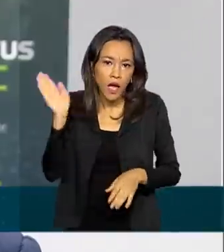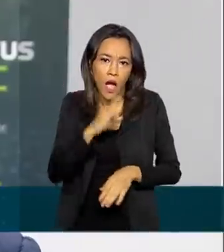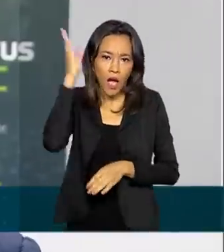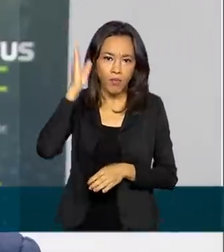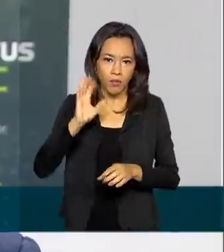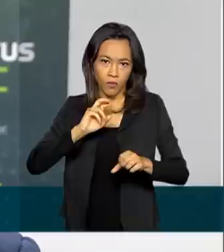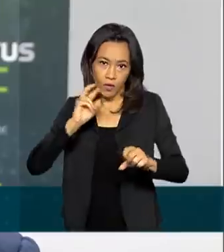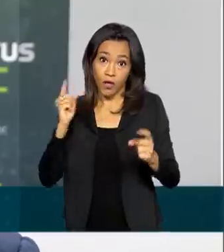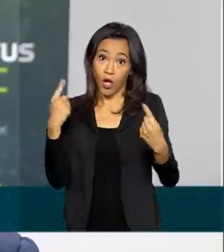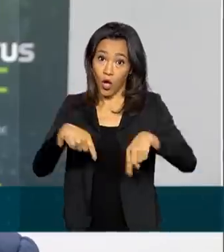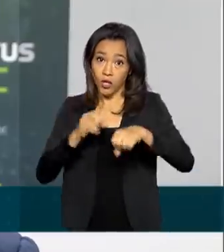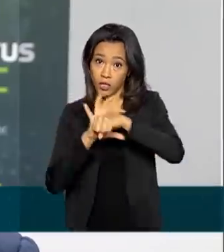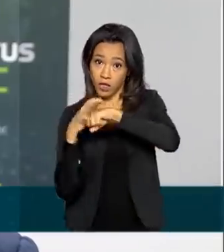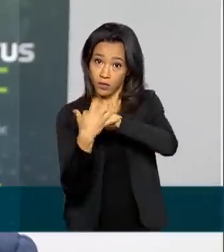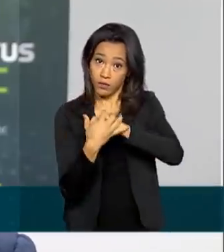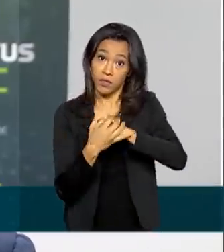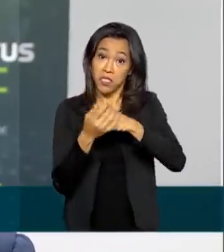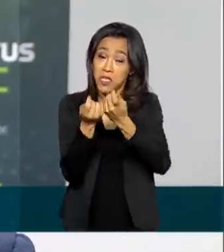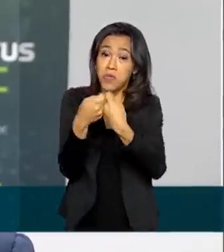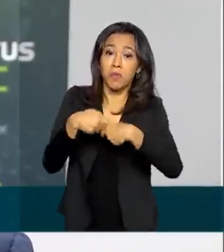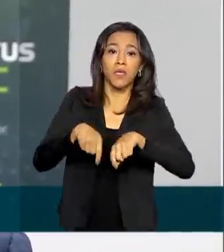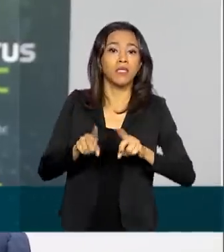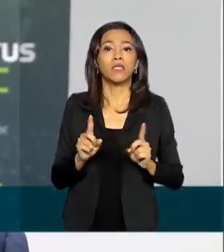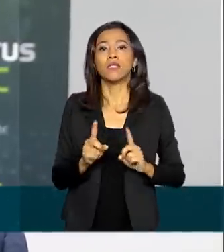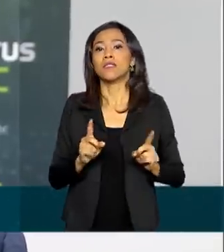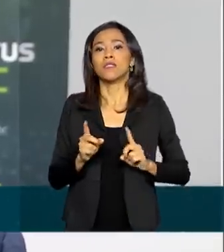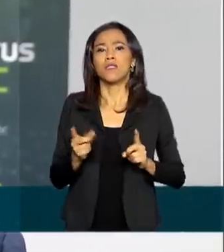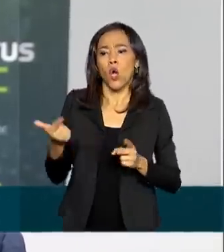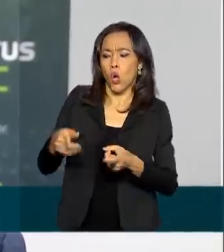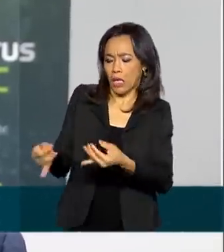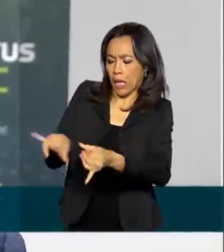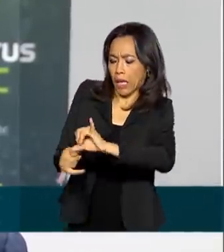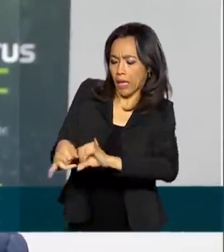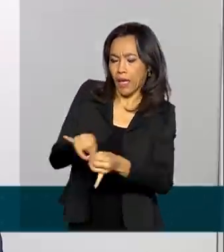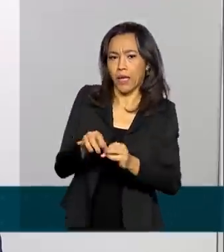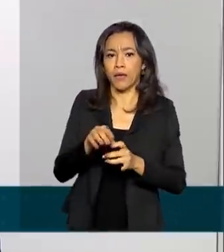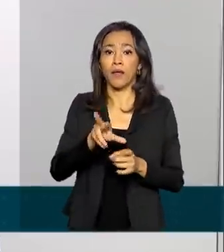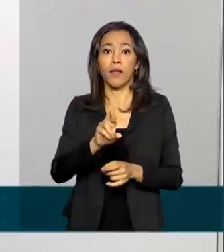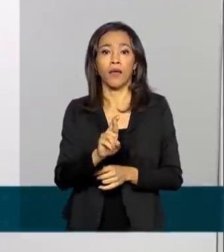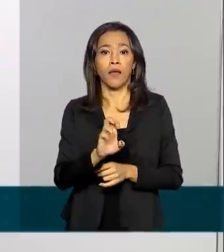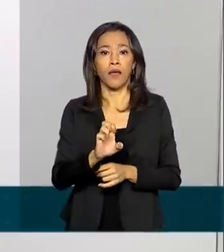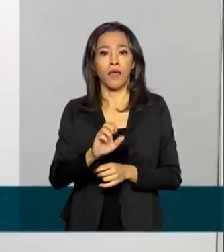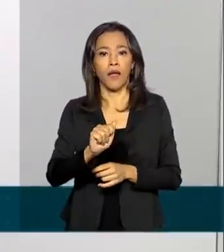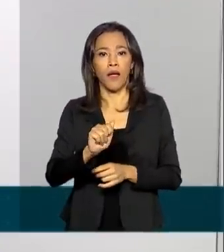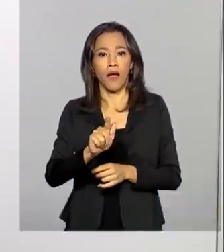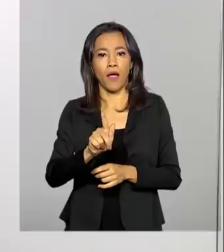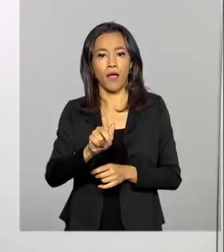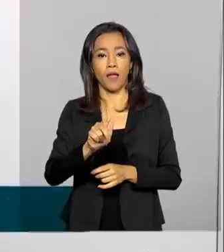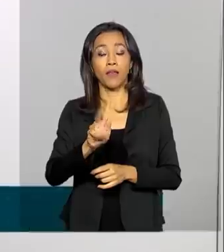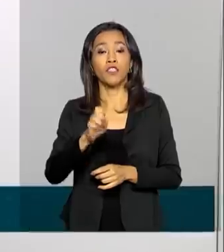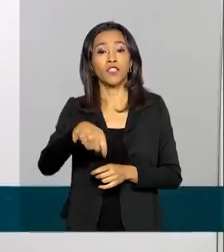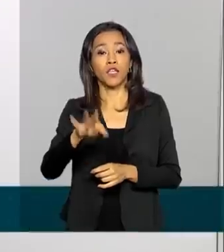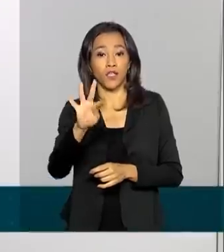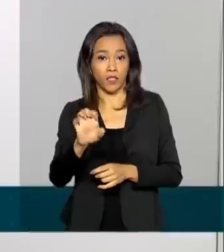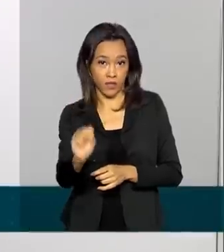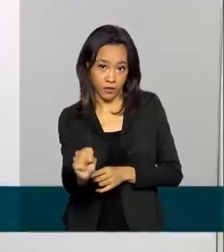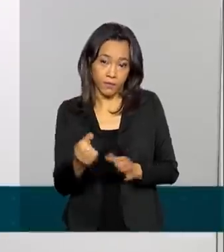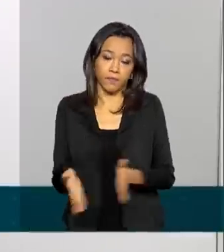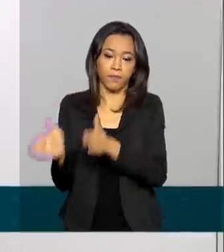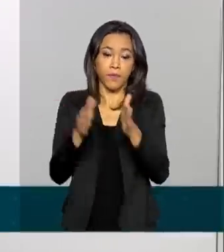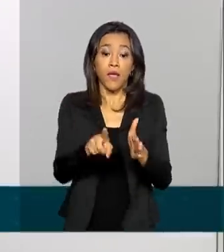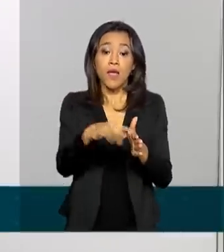Covid-19, que dispense a utilização de substâncias reagentes. É importantíssimo o Brasil